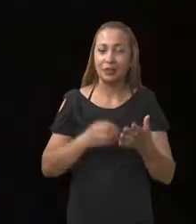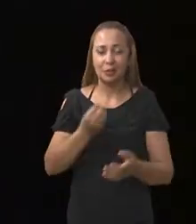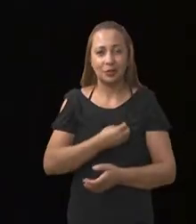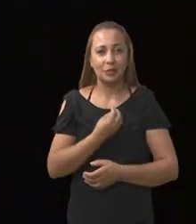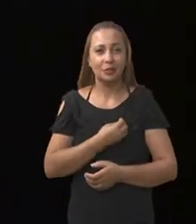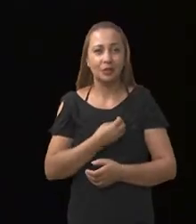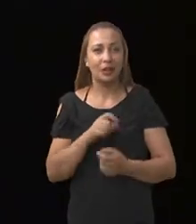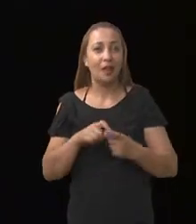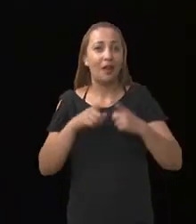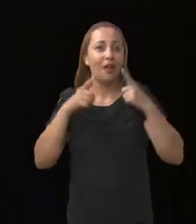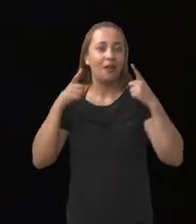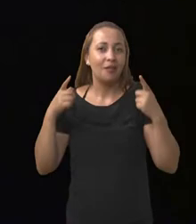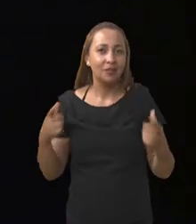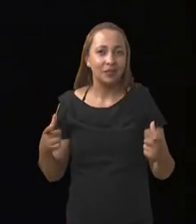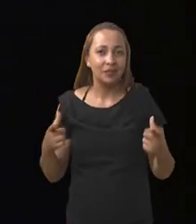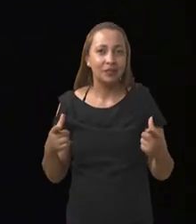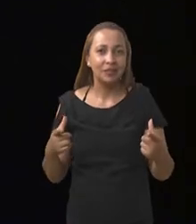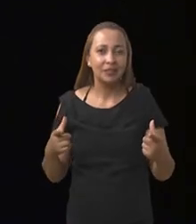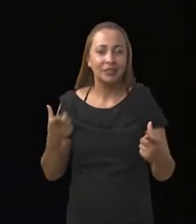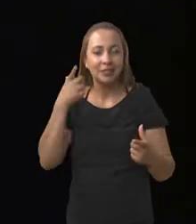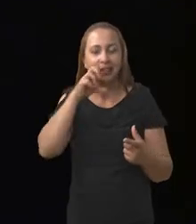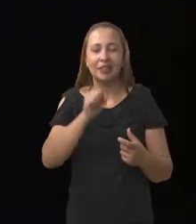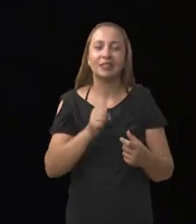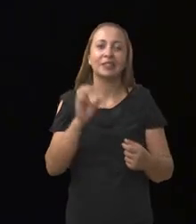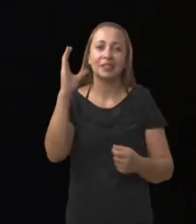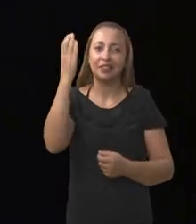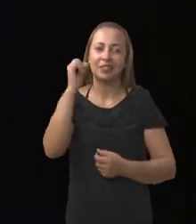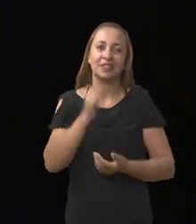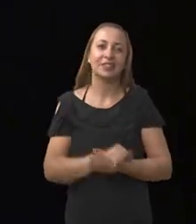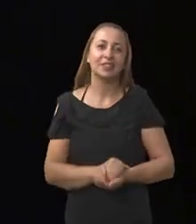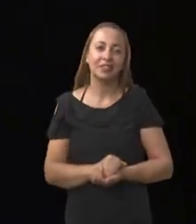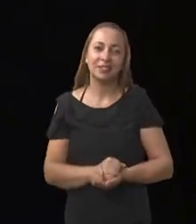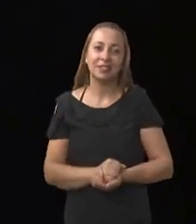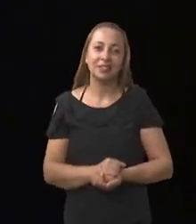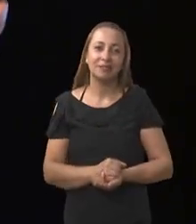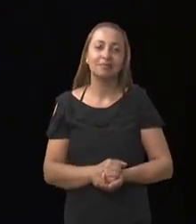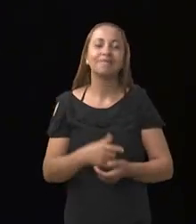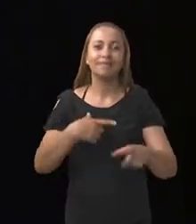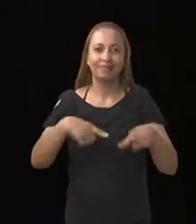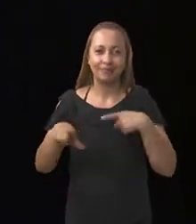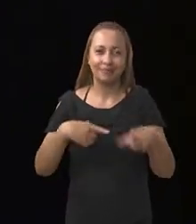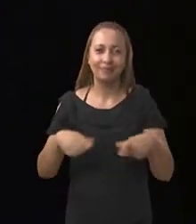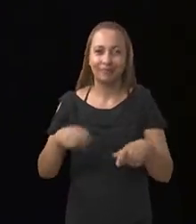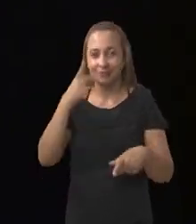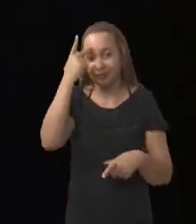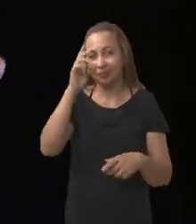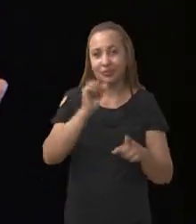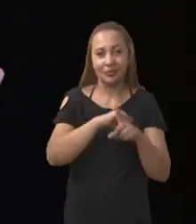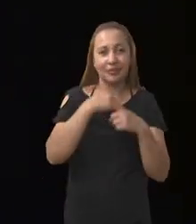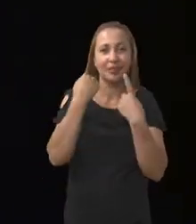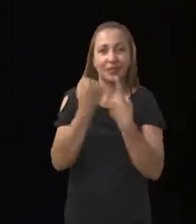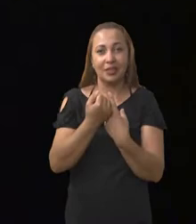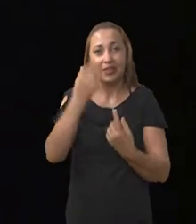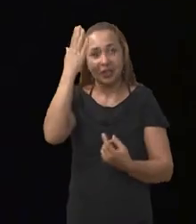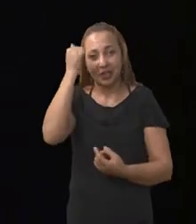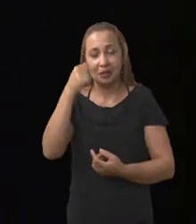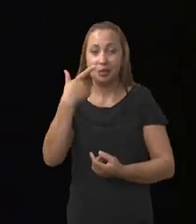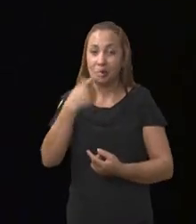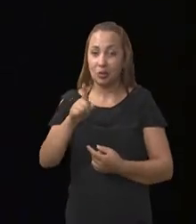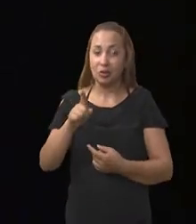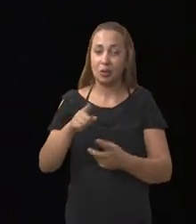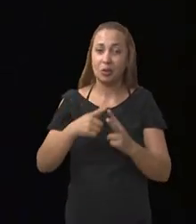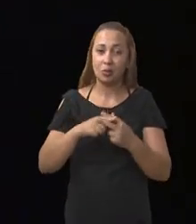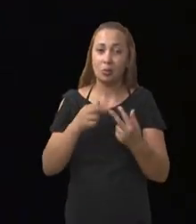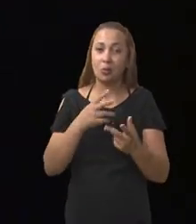vida. Esse é o grande trunfo da ciência, digamos. Trabalhar para a sociedade, sabendo que os